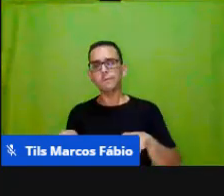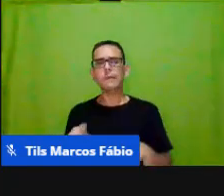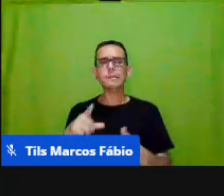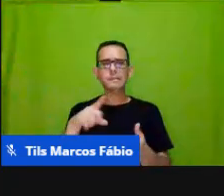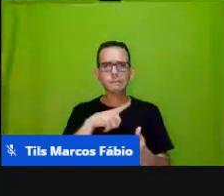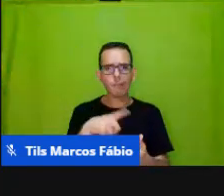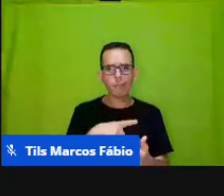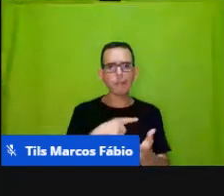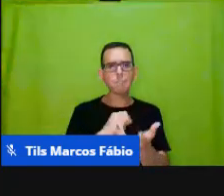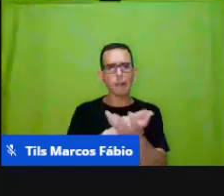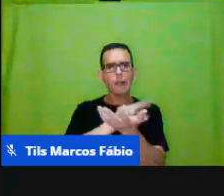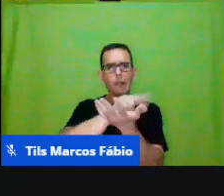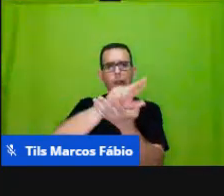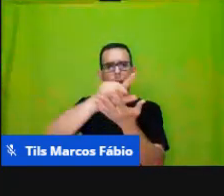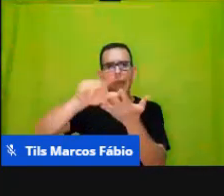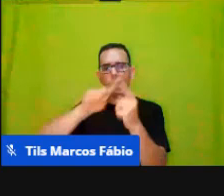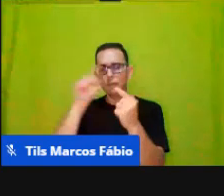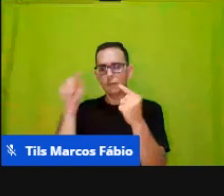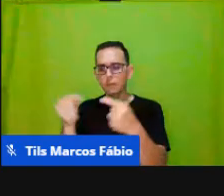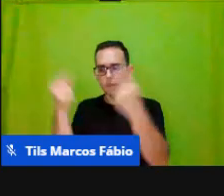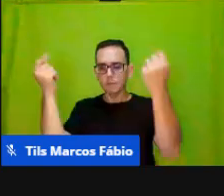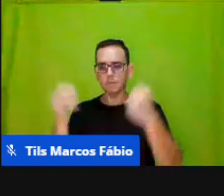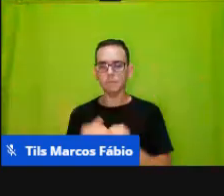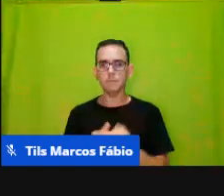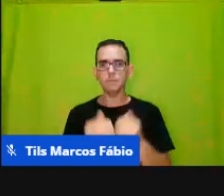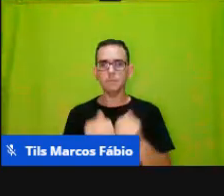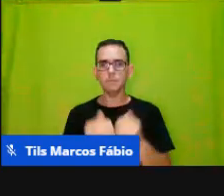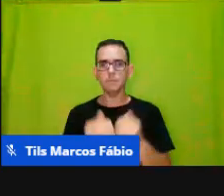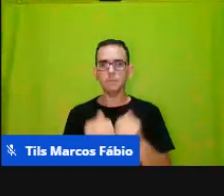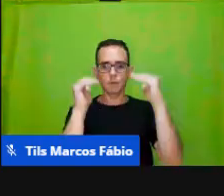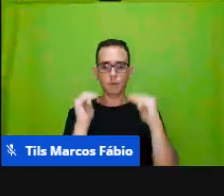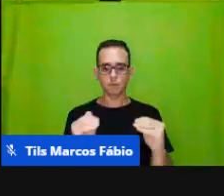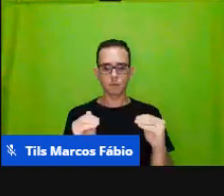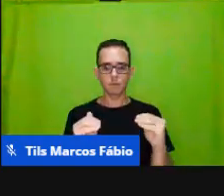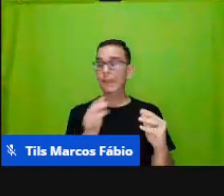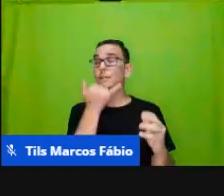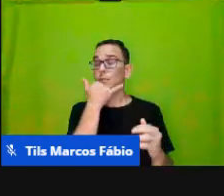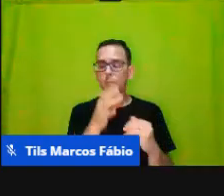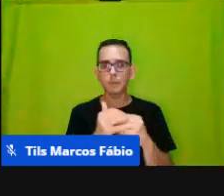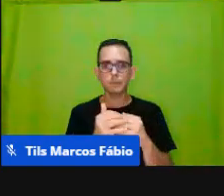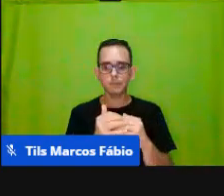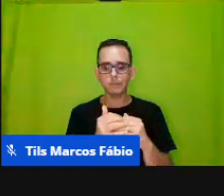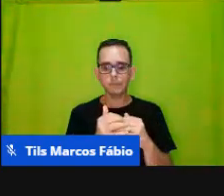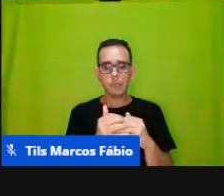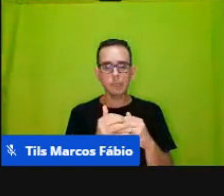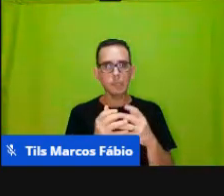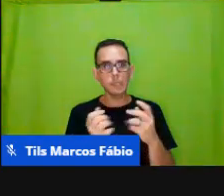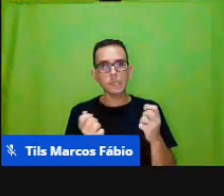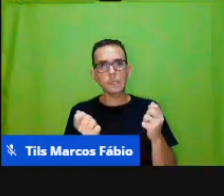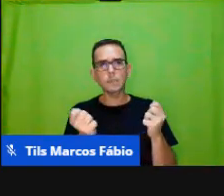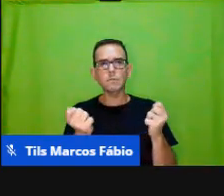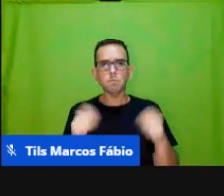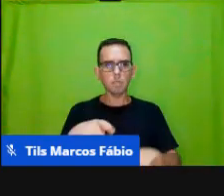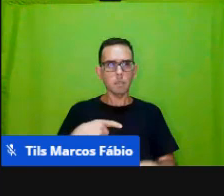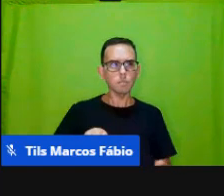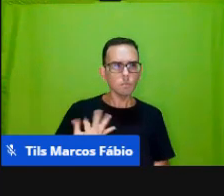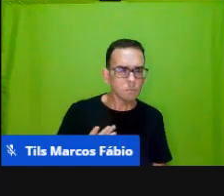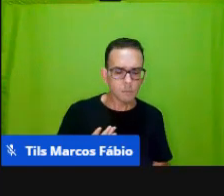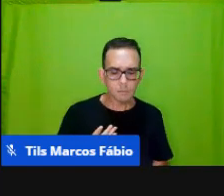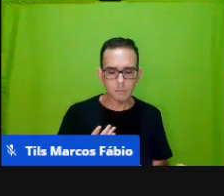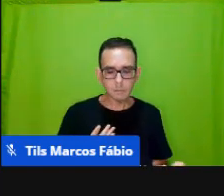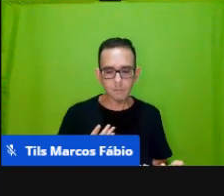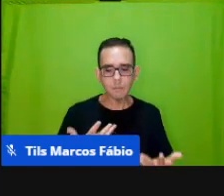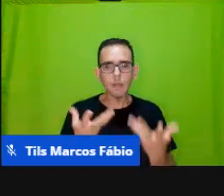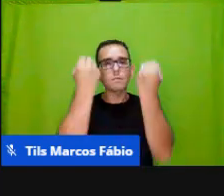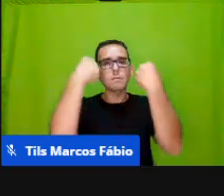simulação da realidade e ali embaixo em cima como eu falei para vocês não necessariamente tem que ter número mas embaixo eu já trago um exemplo com